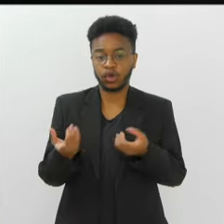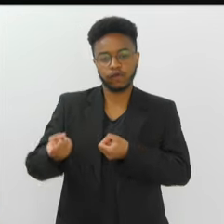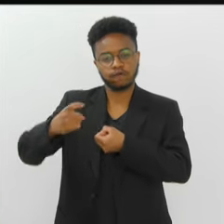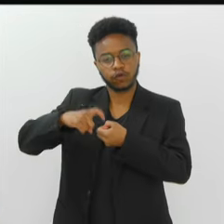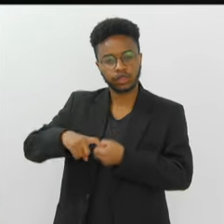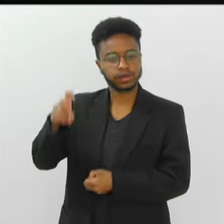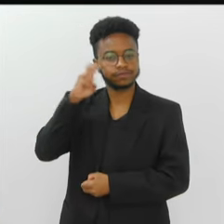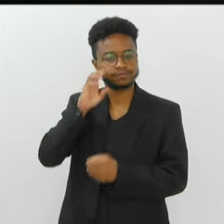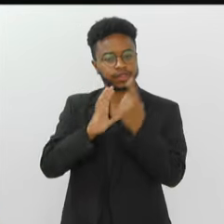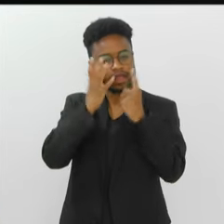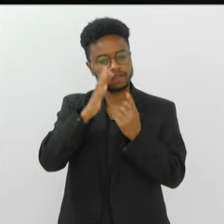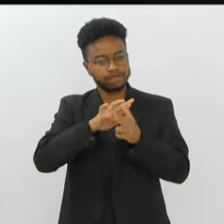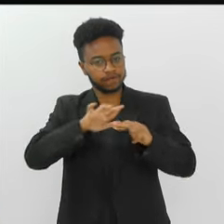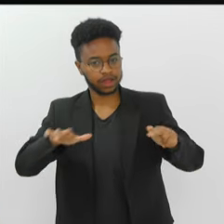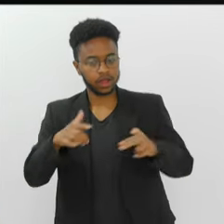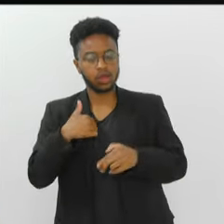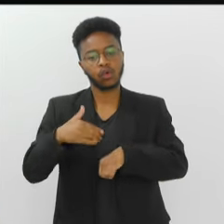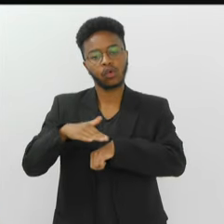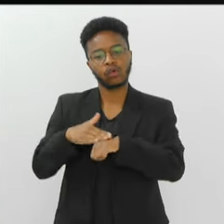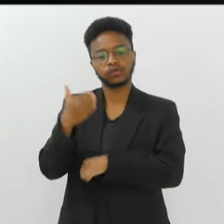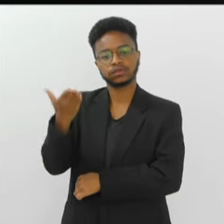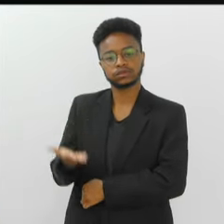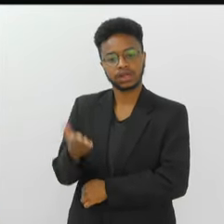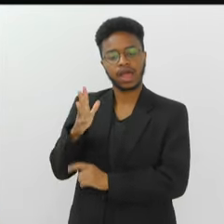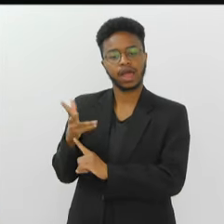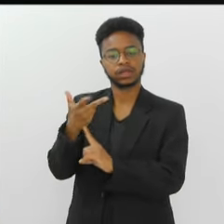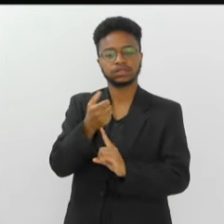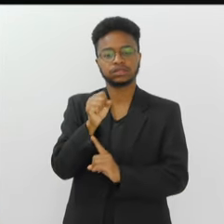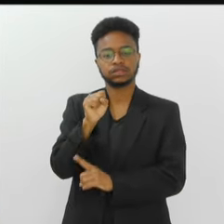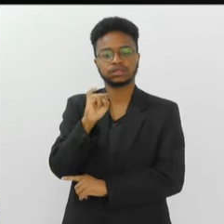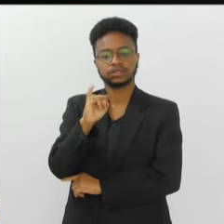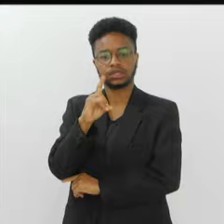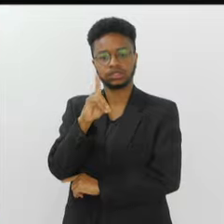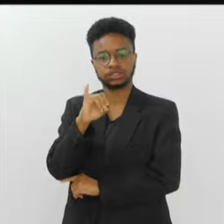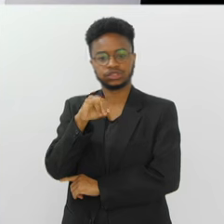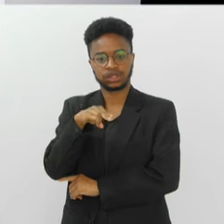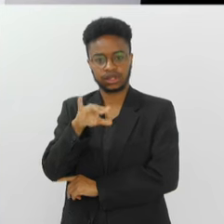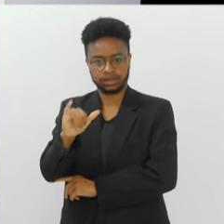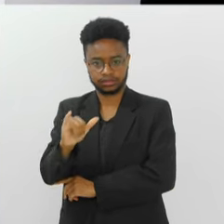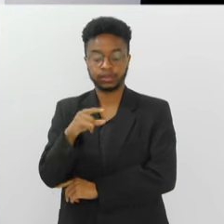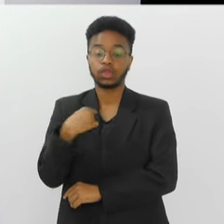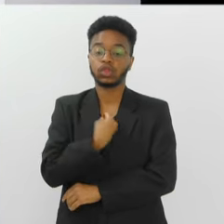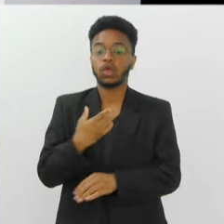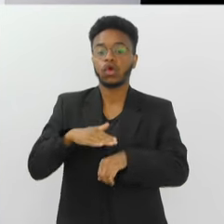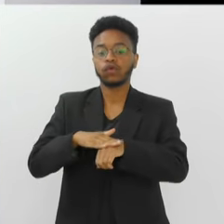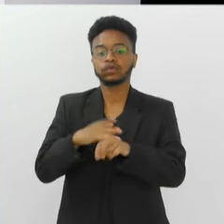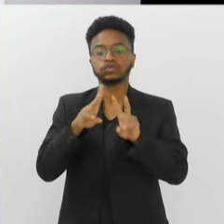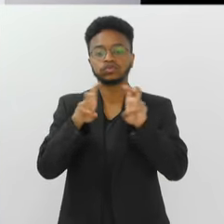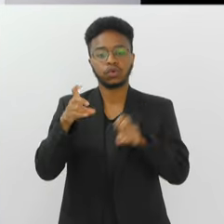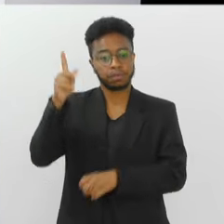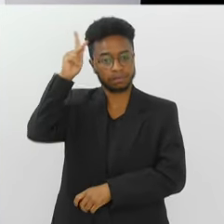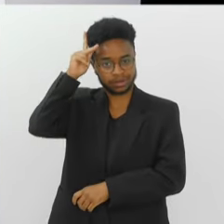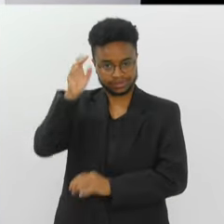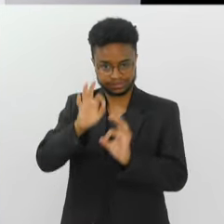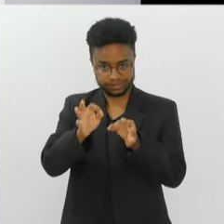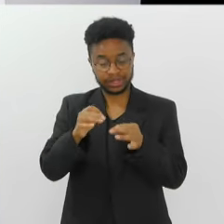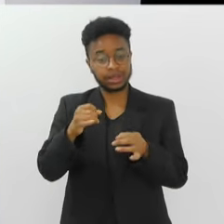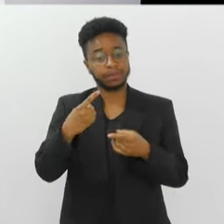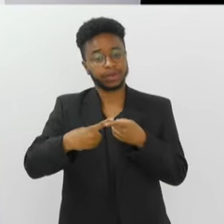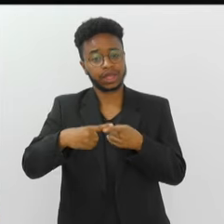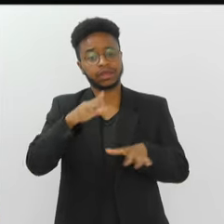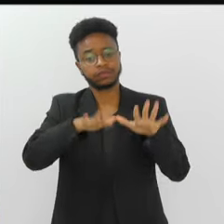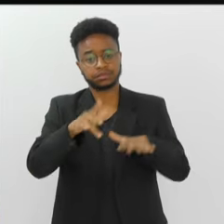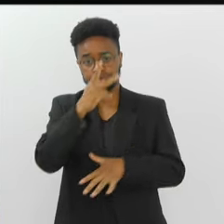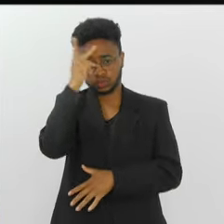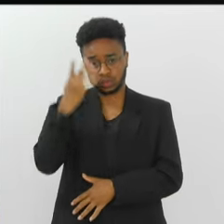Voltamos com o Quintas com Quintais e eu sigo aqui conversando com o artista Sidney França. Sidney, vamos falar um pouco de Parintins. Para o público